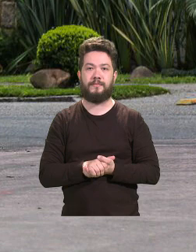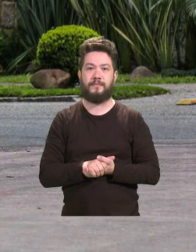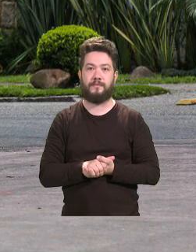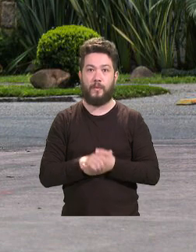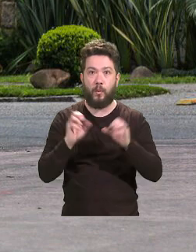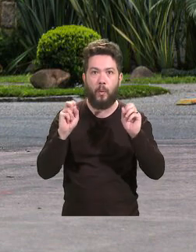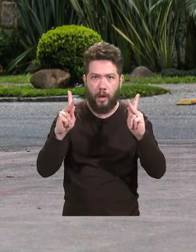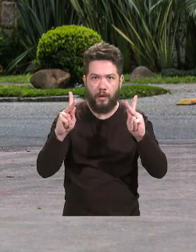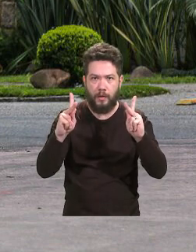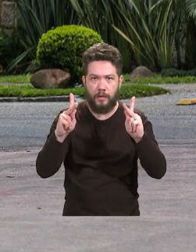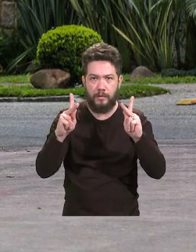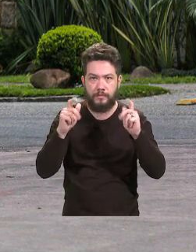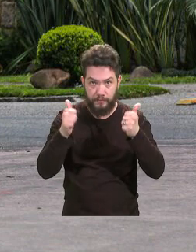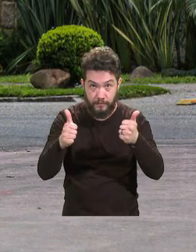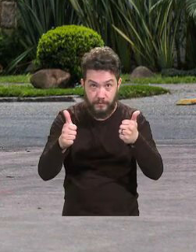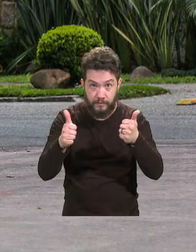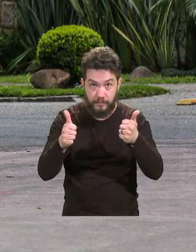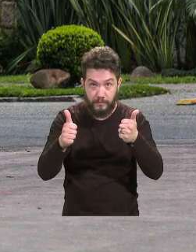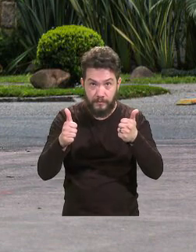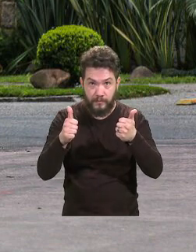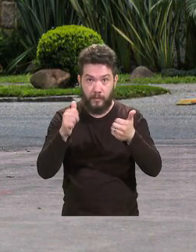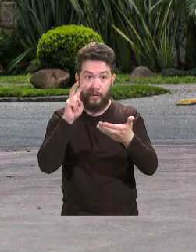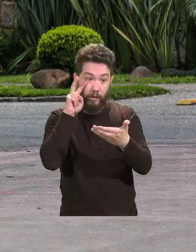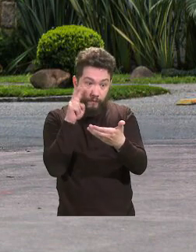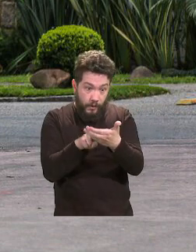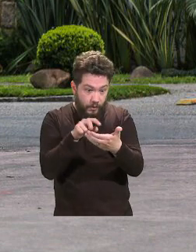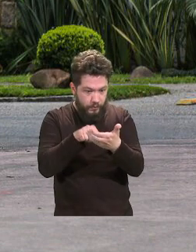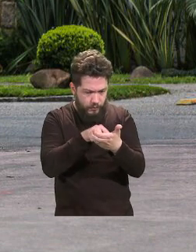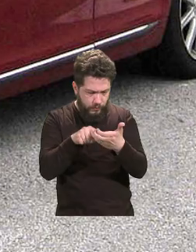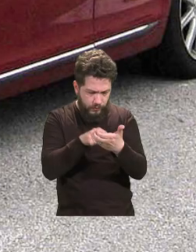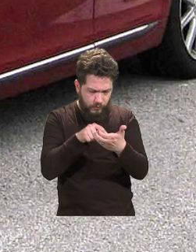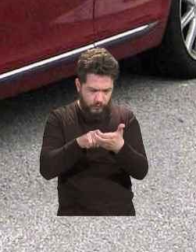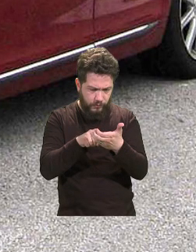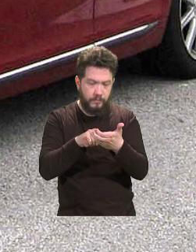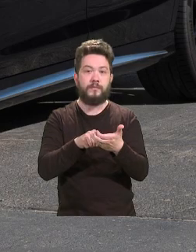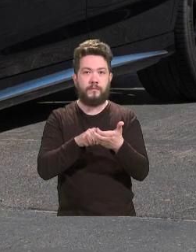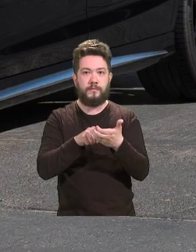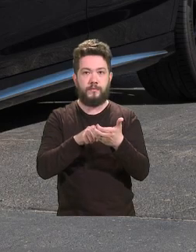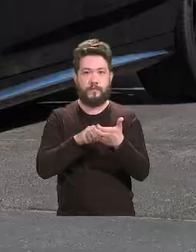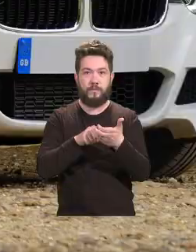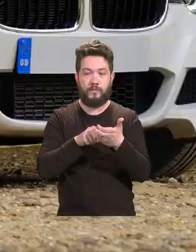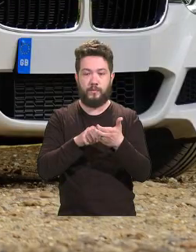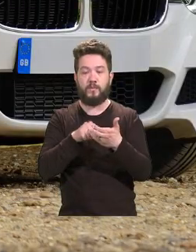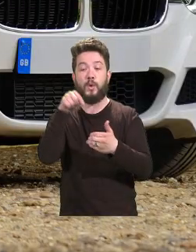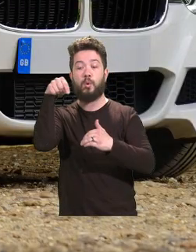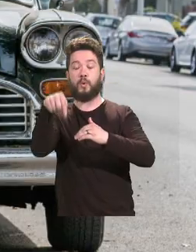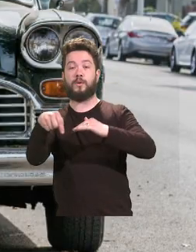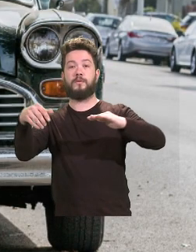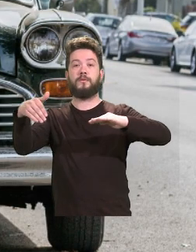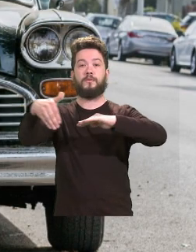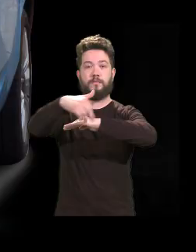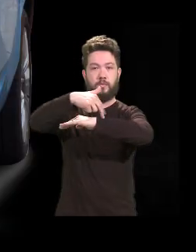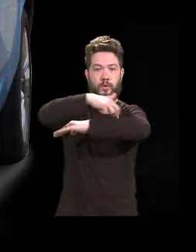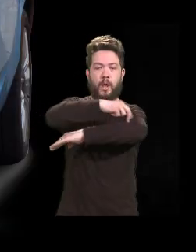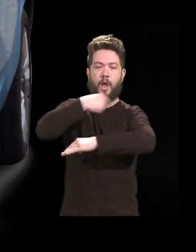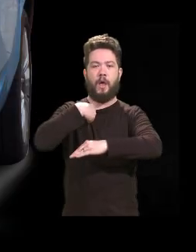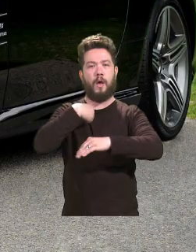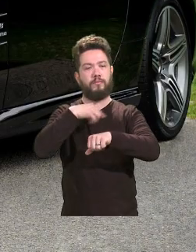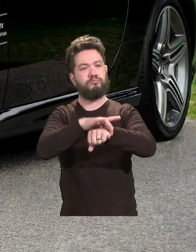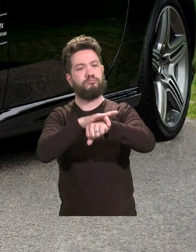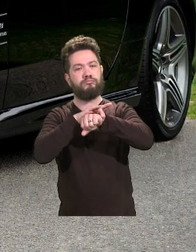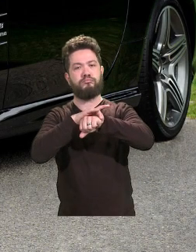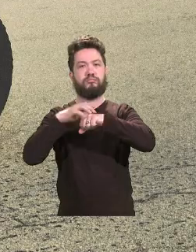Prontos? Vamos lá, digitem. No trânsito eu caminho de maneira segura.